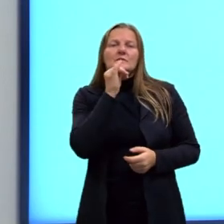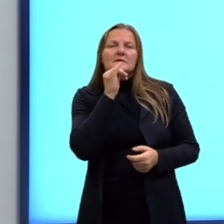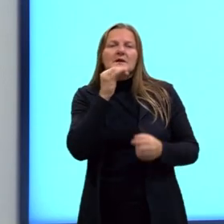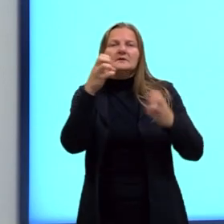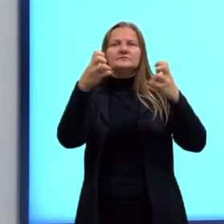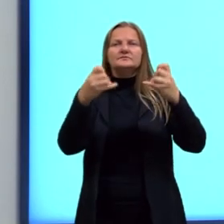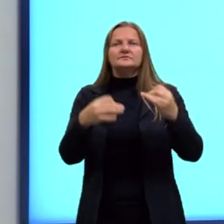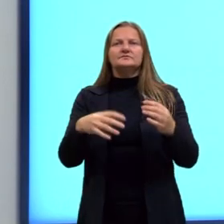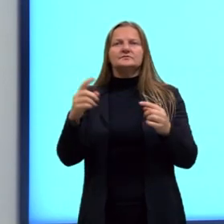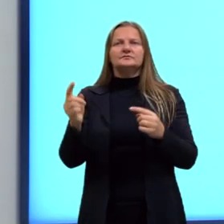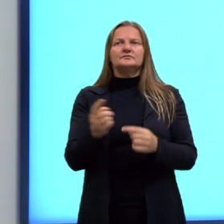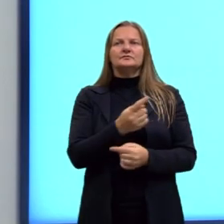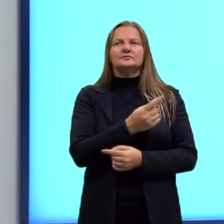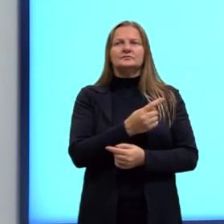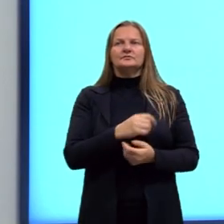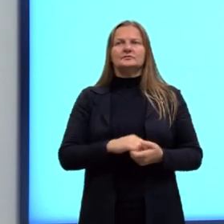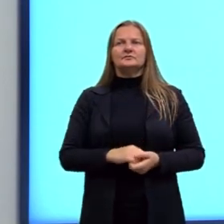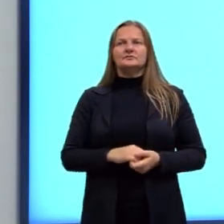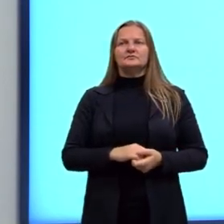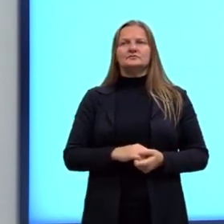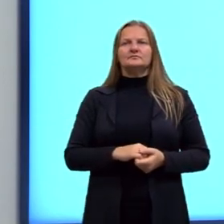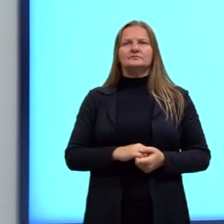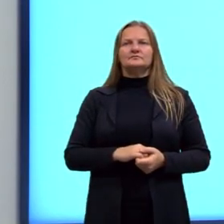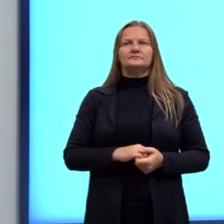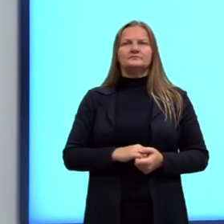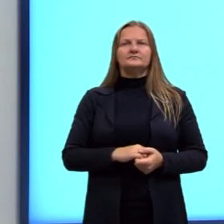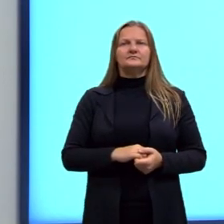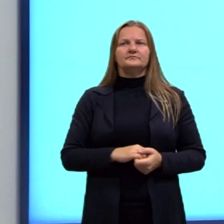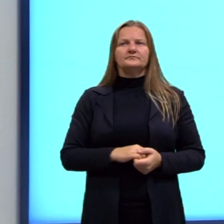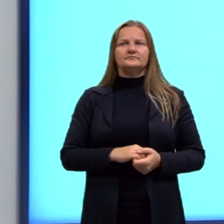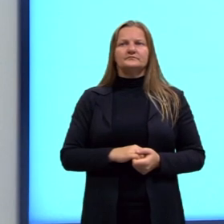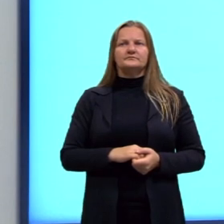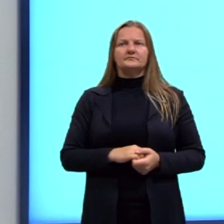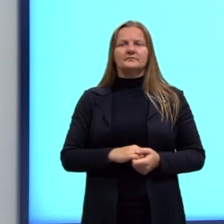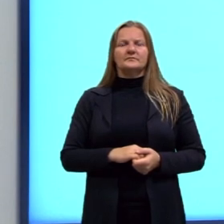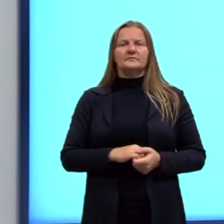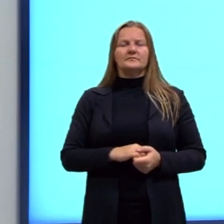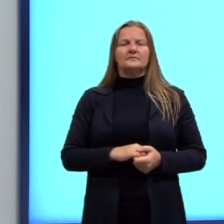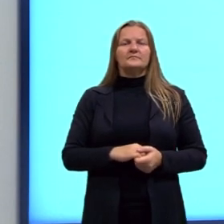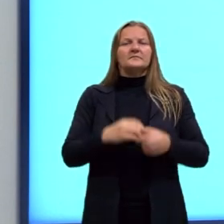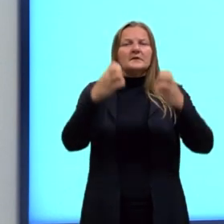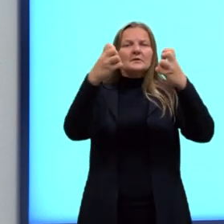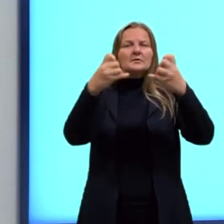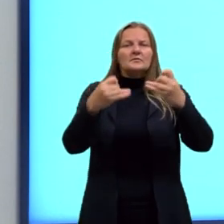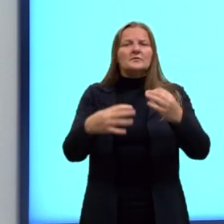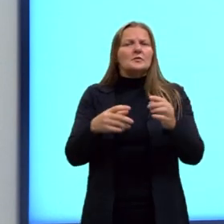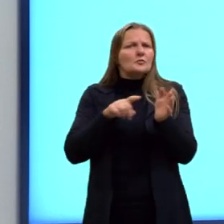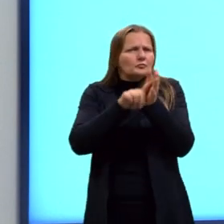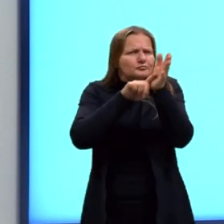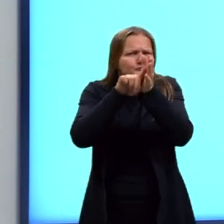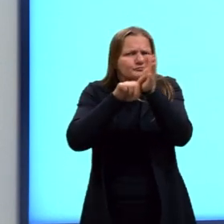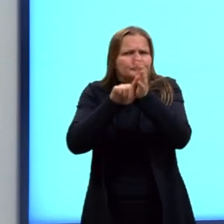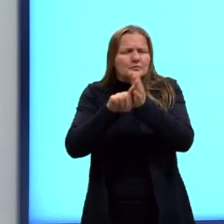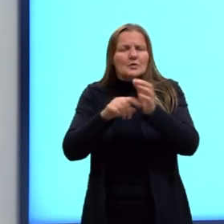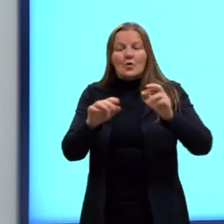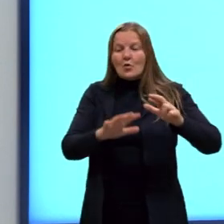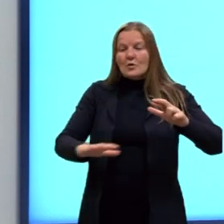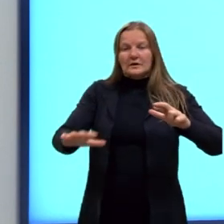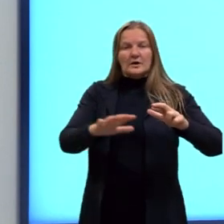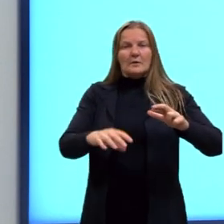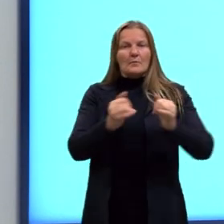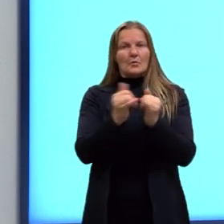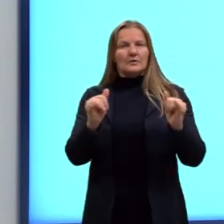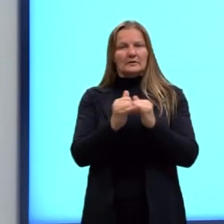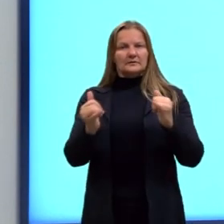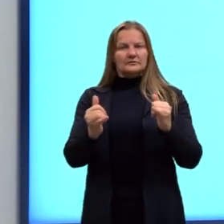Esse Q minúsculo fosse uma carga teste. E essa aqui fosse a carga que a gente quisesse ver o campo elétrico dela.